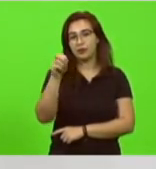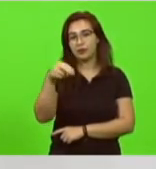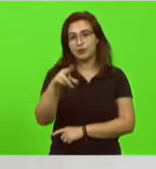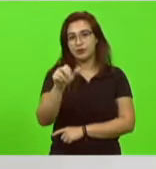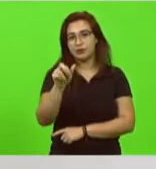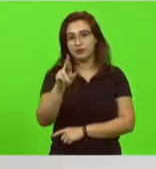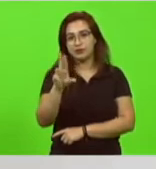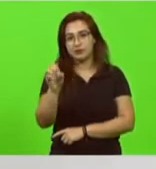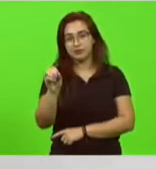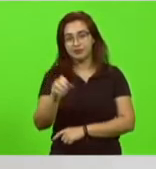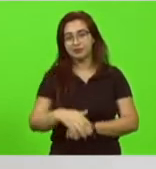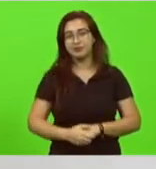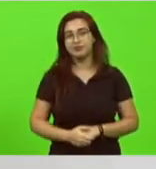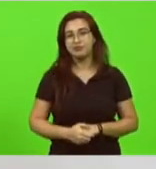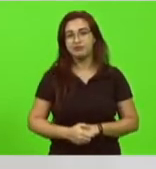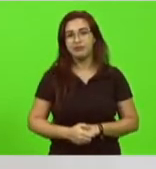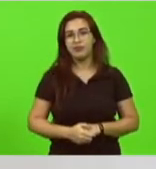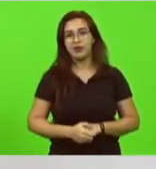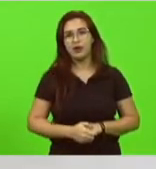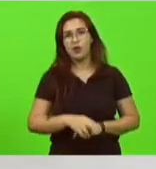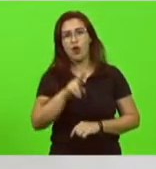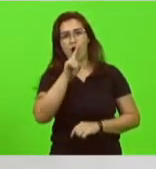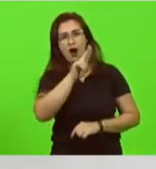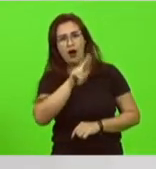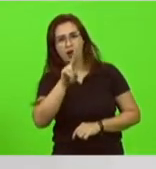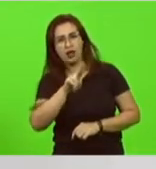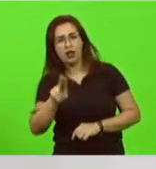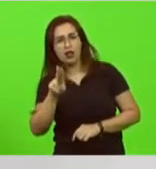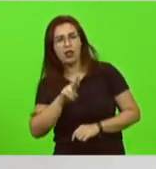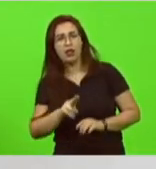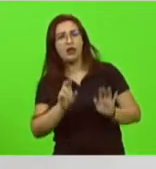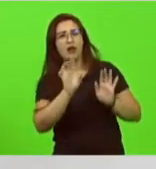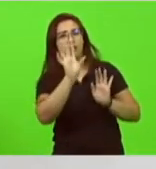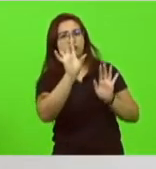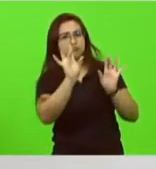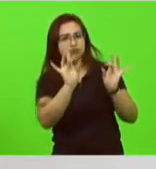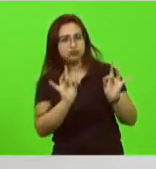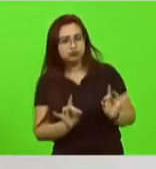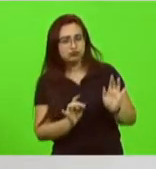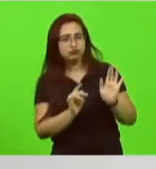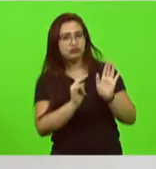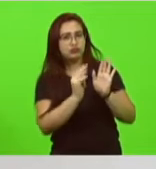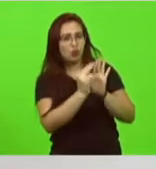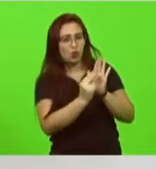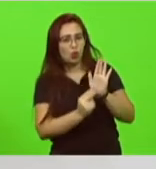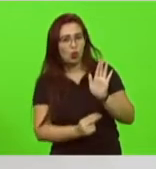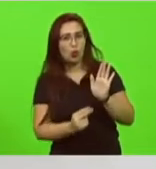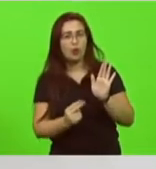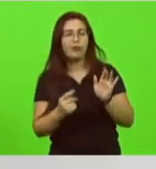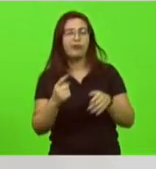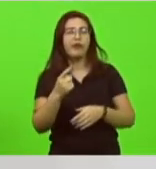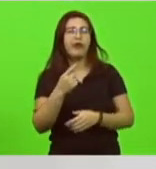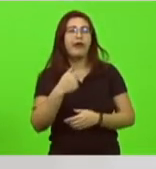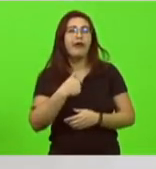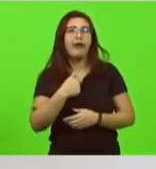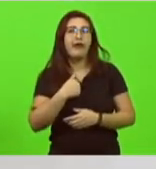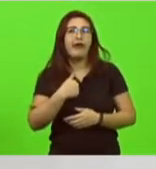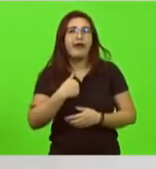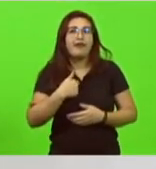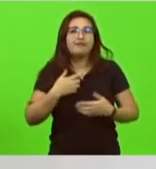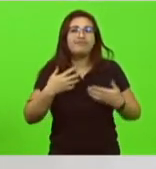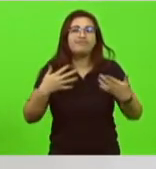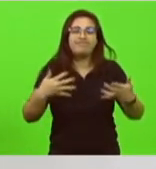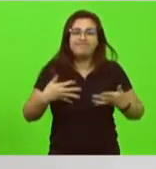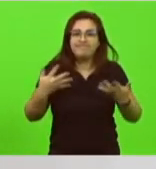fiz questão de listar um por um para compartilhar da minha alegria de poder fazer parte desse